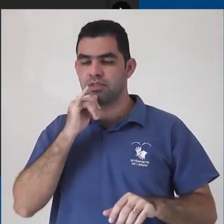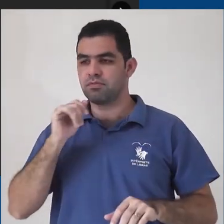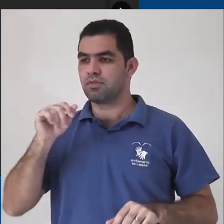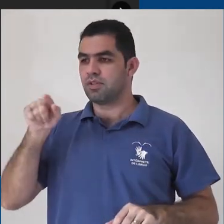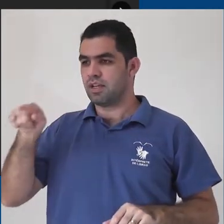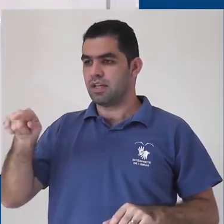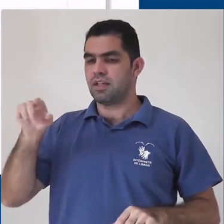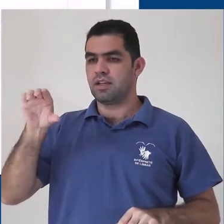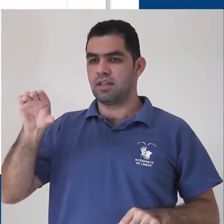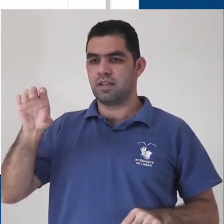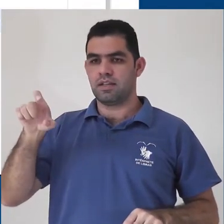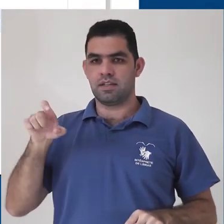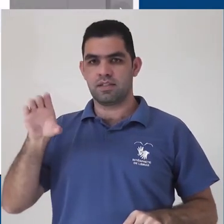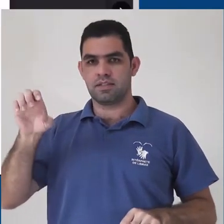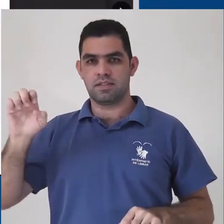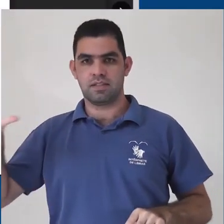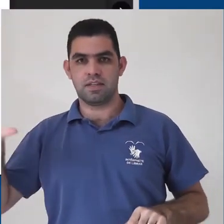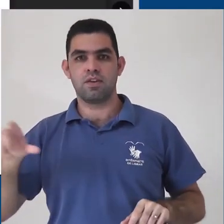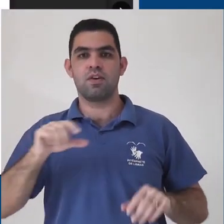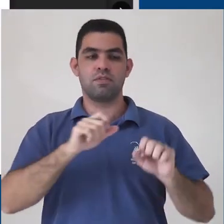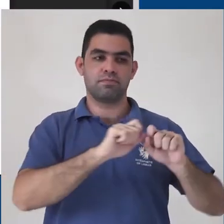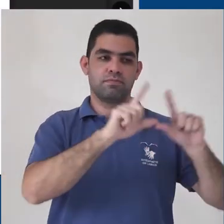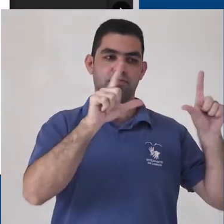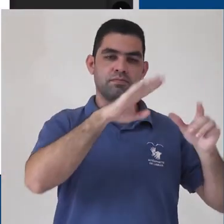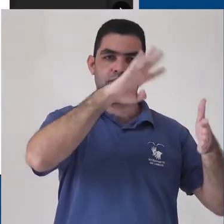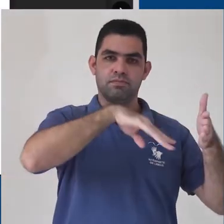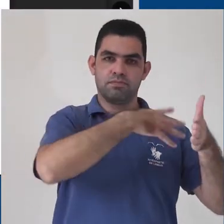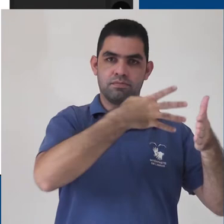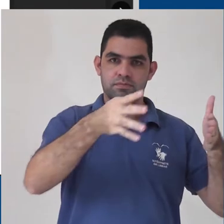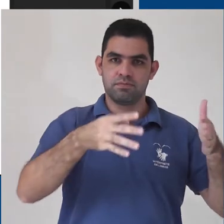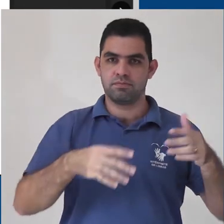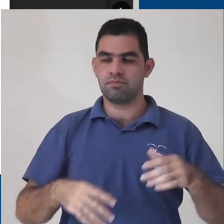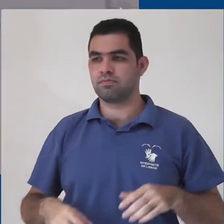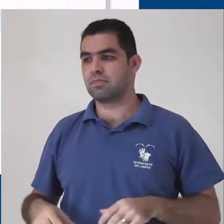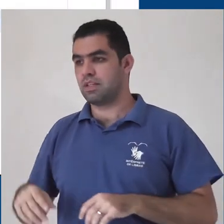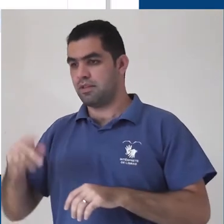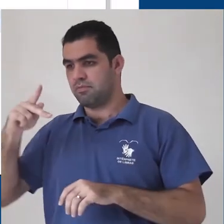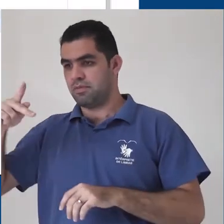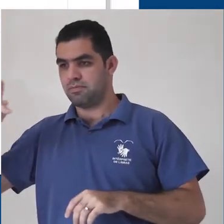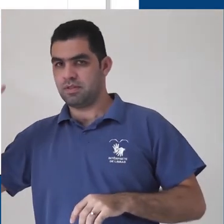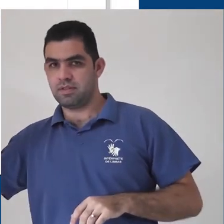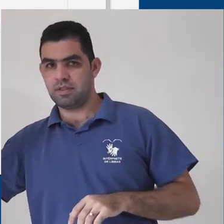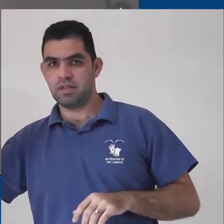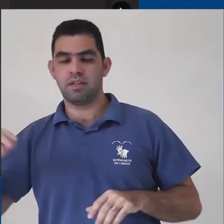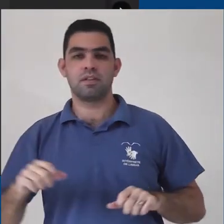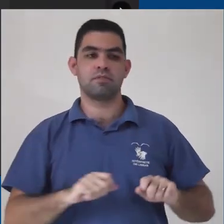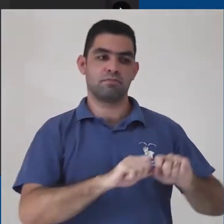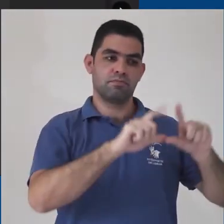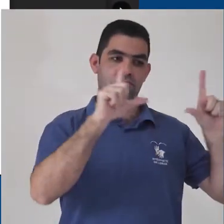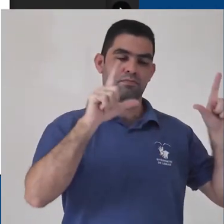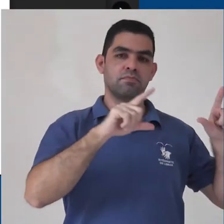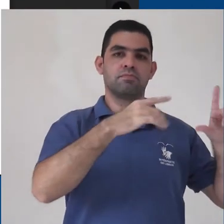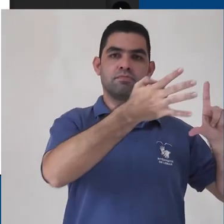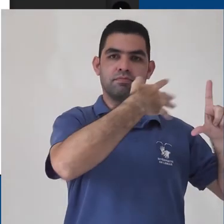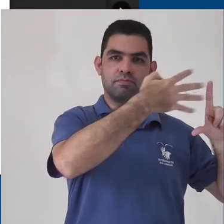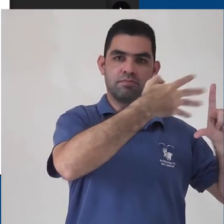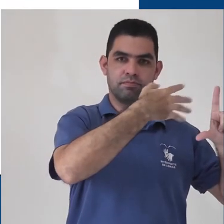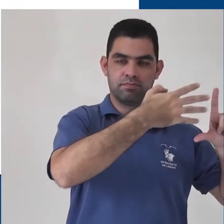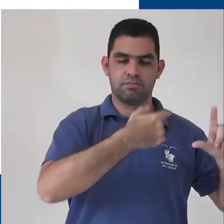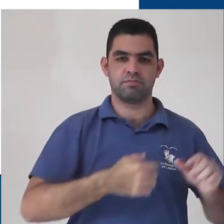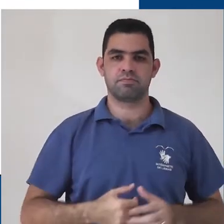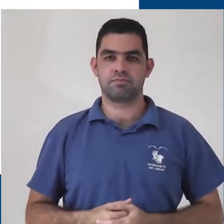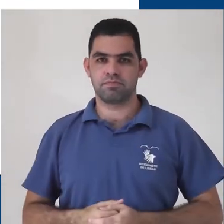ele te oferecerá o Planilhas. Se estiver abrindo um PowerPoint, ele te oferecerá o Google Presentations. E assim vai, cada um com seu equivalente.